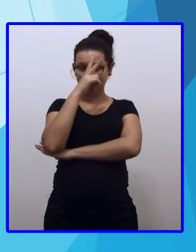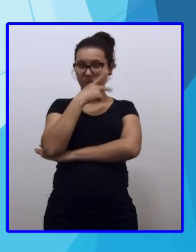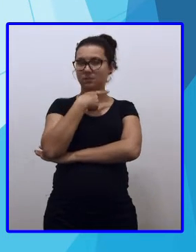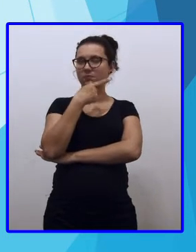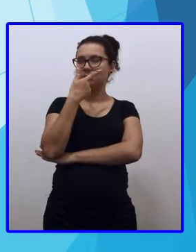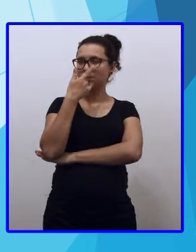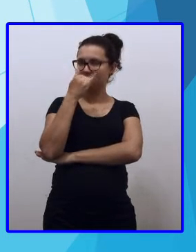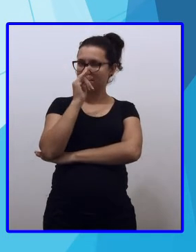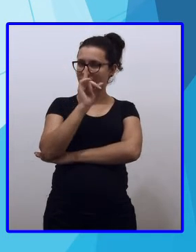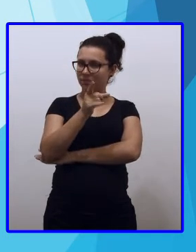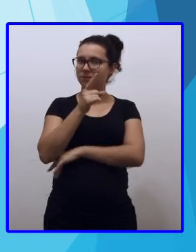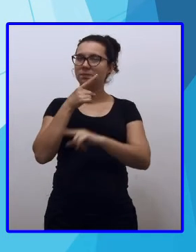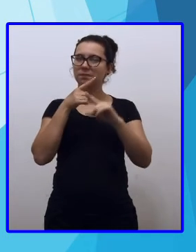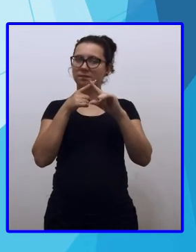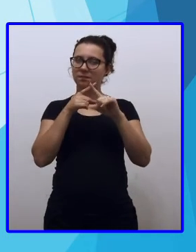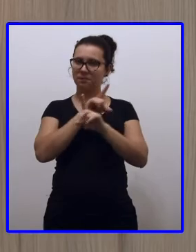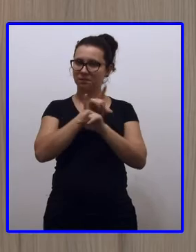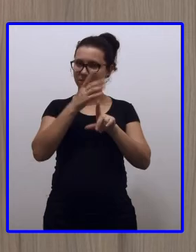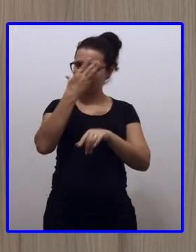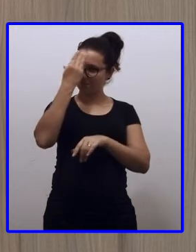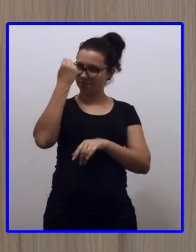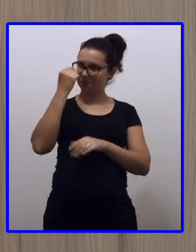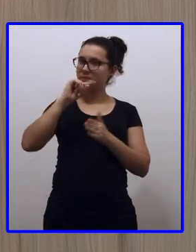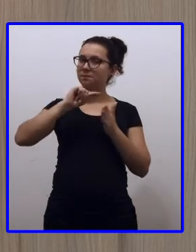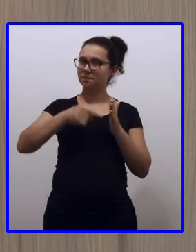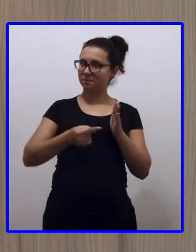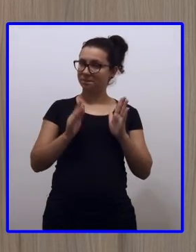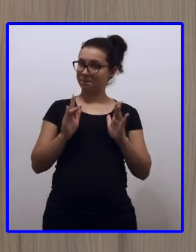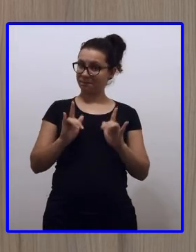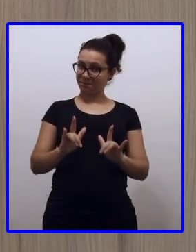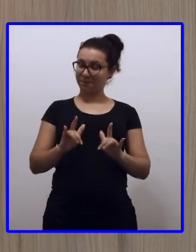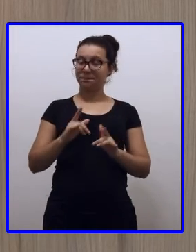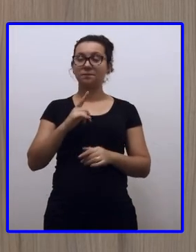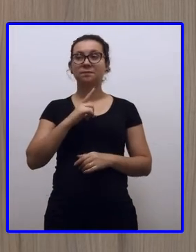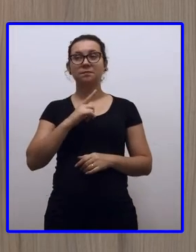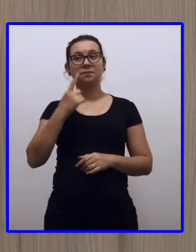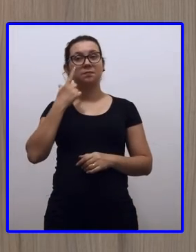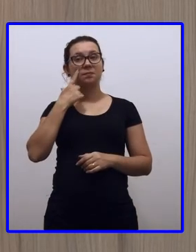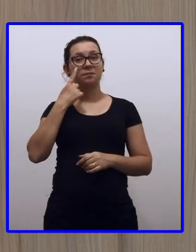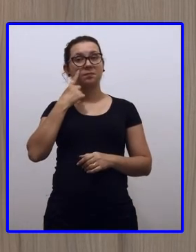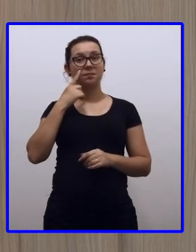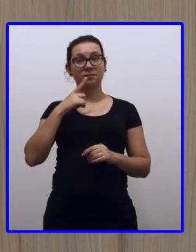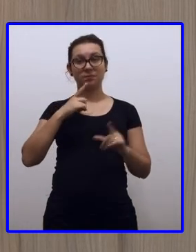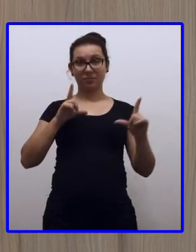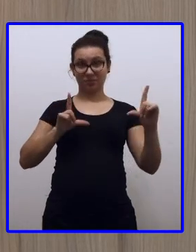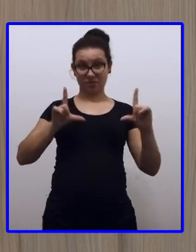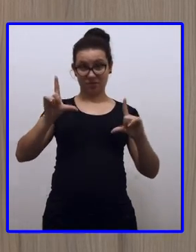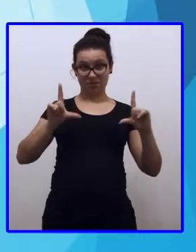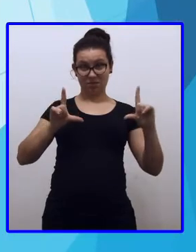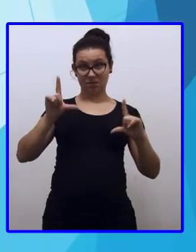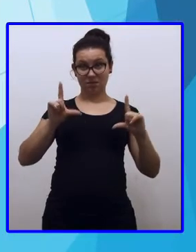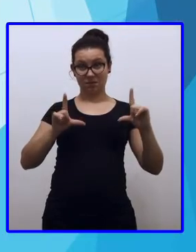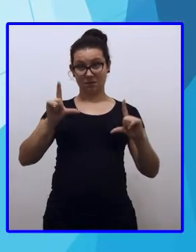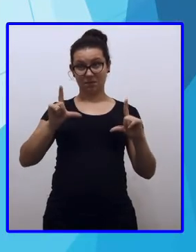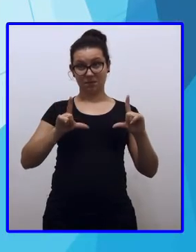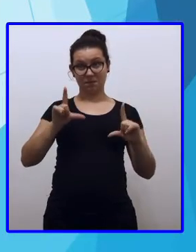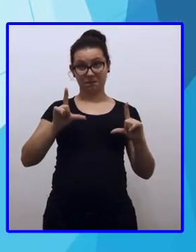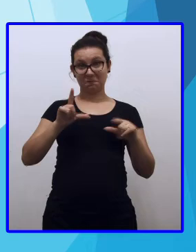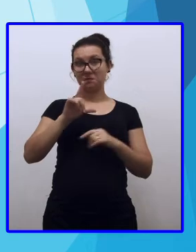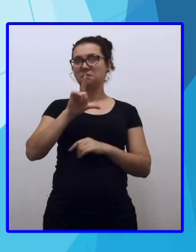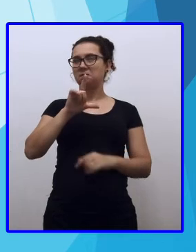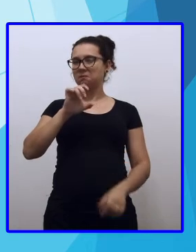fazer as multiplicações, mas não esqueça das vírgulas no final. Aqui nós temos um Smart TV LED